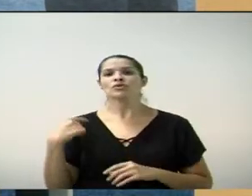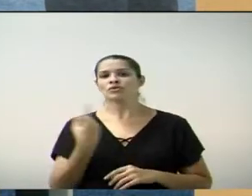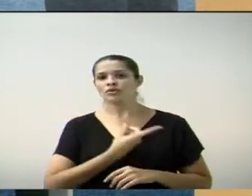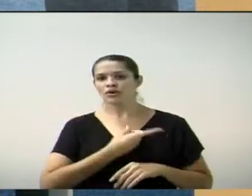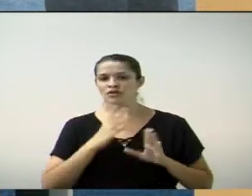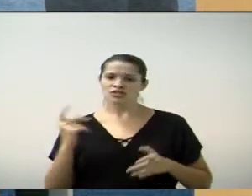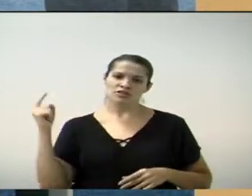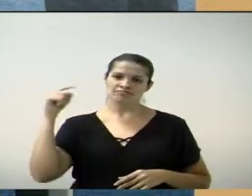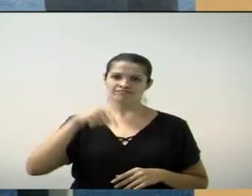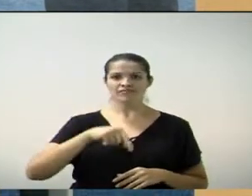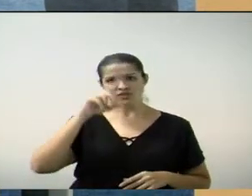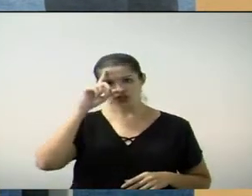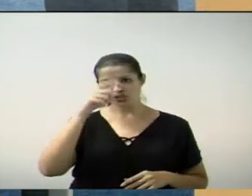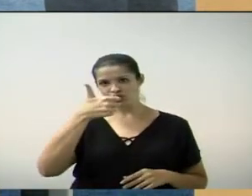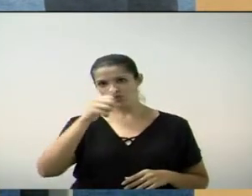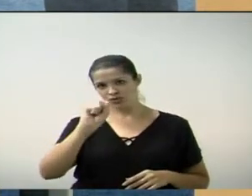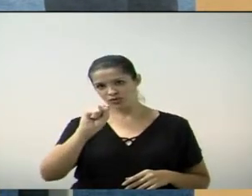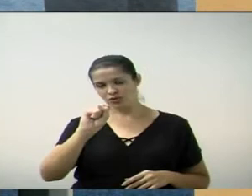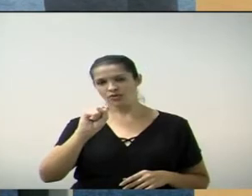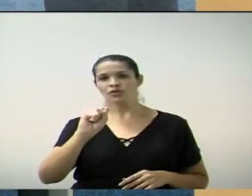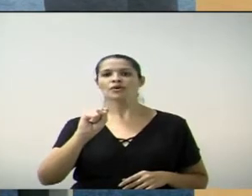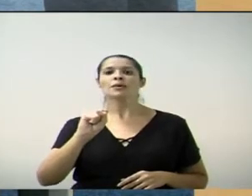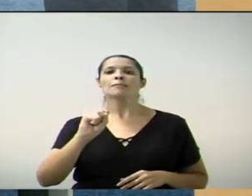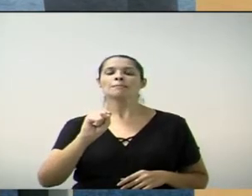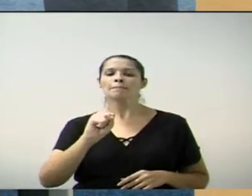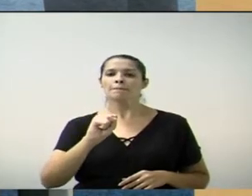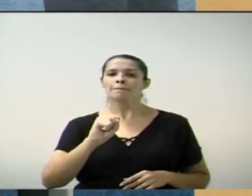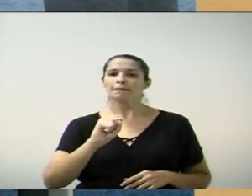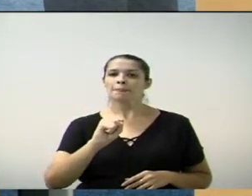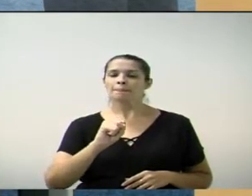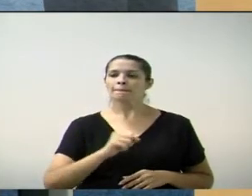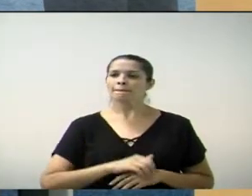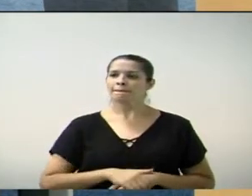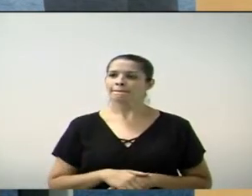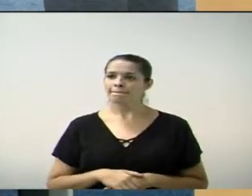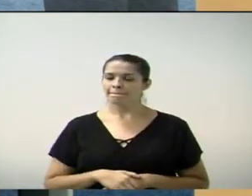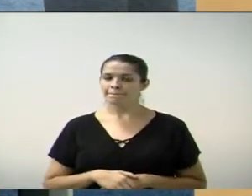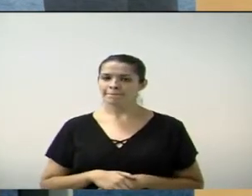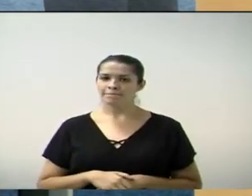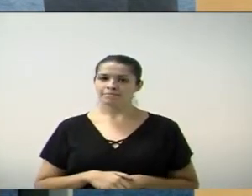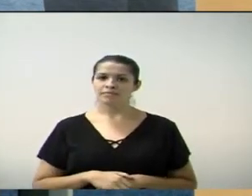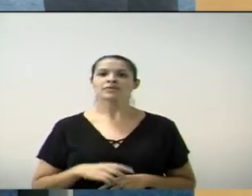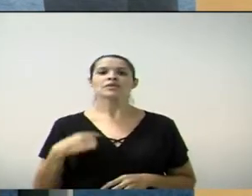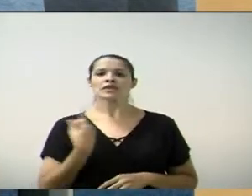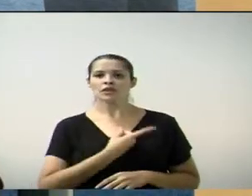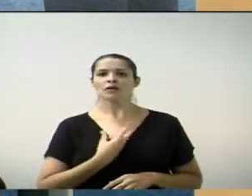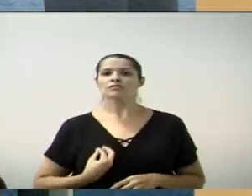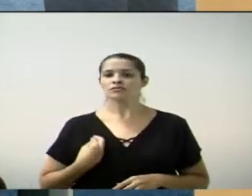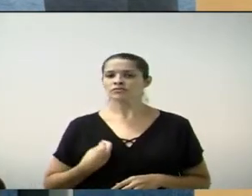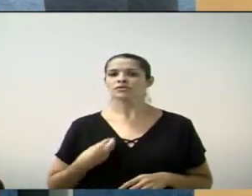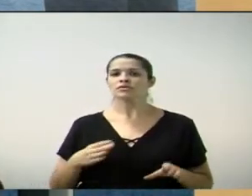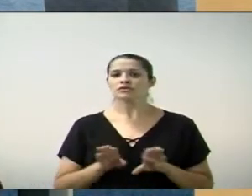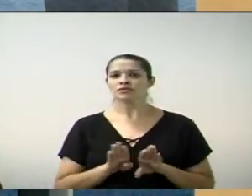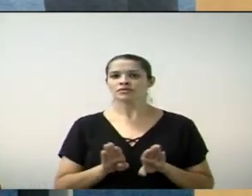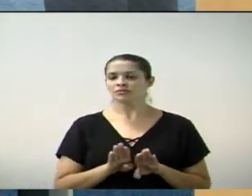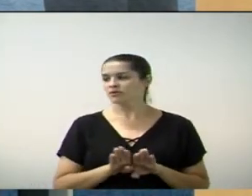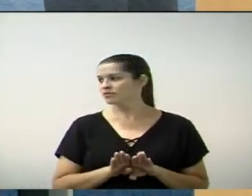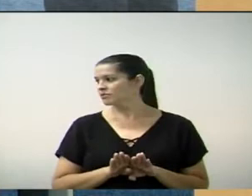aqui no dia 18, viu, vereador? Aqui no Plenarinho. Também fomos procurados por uma